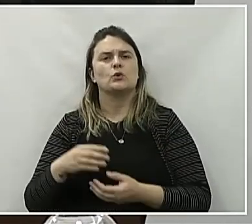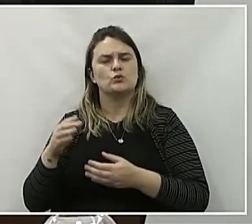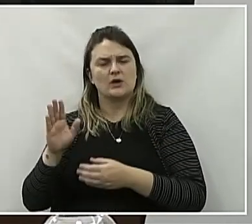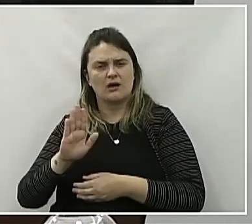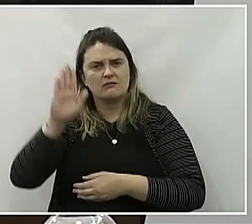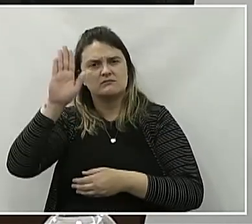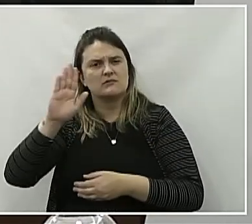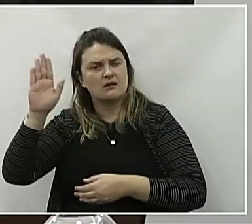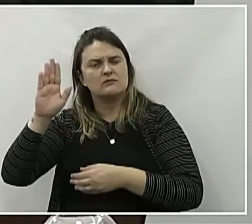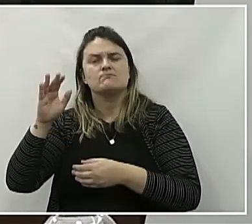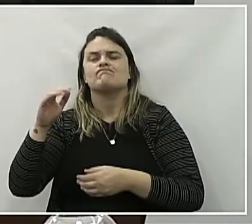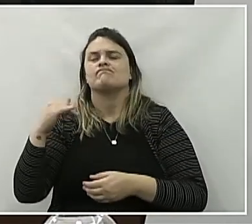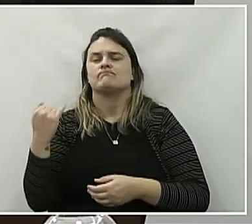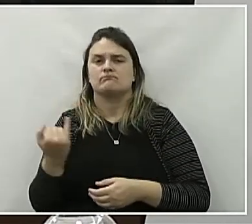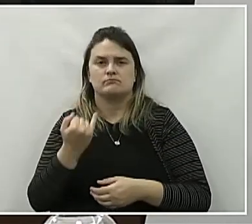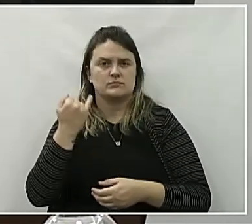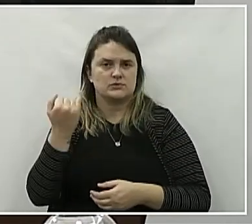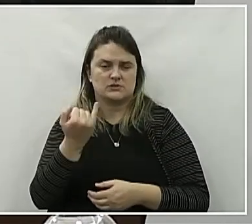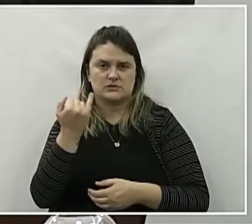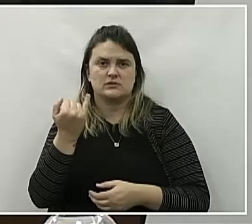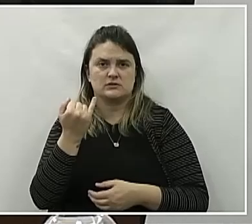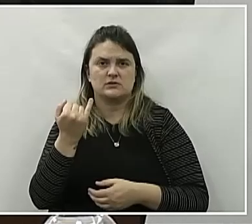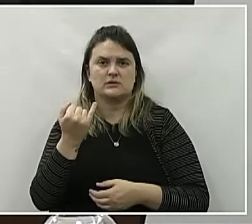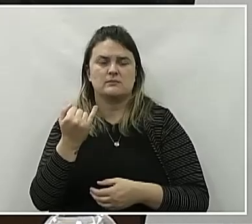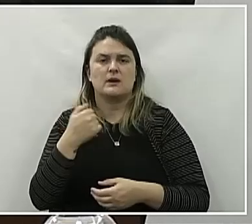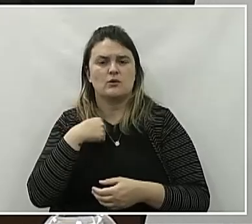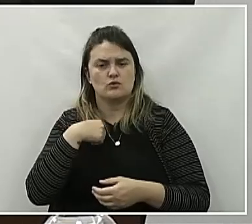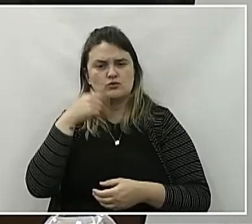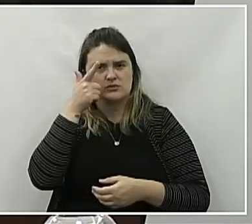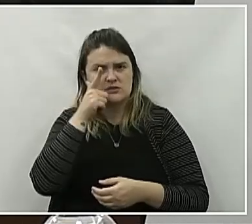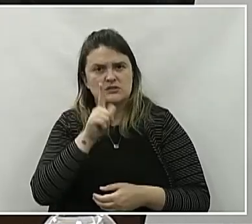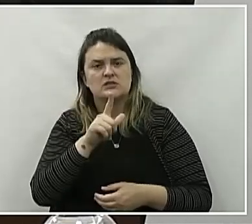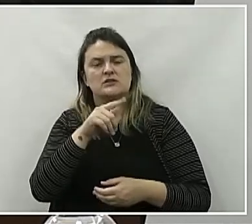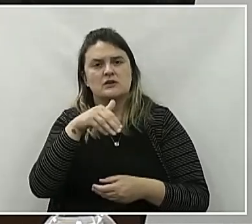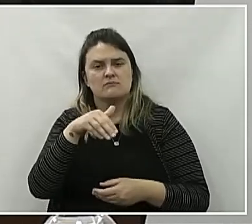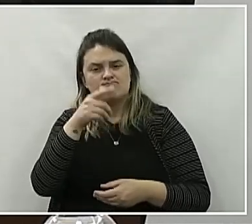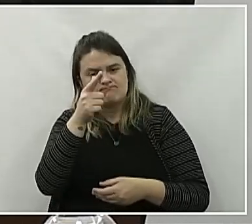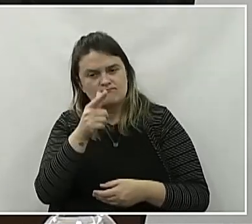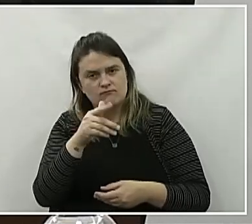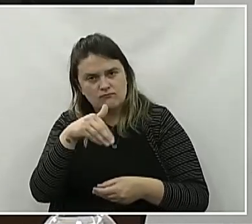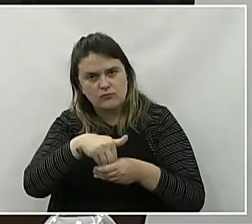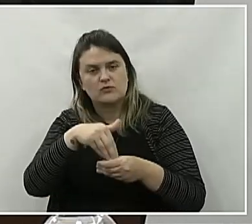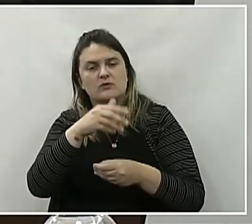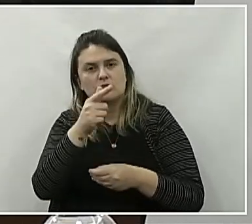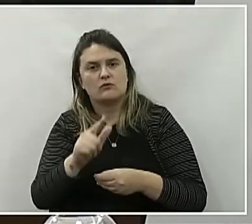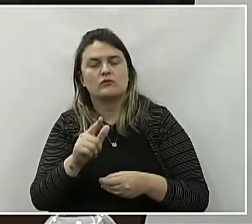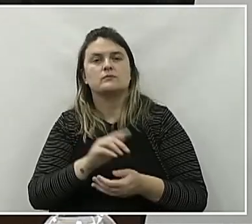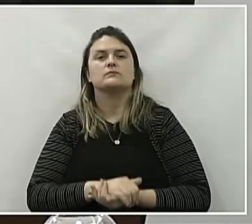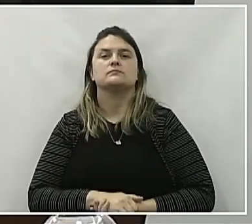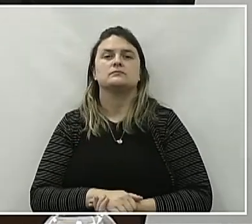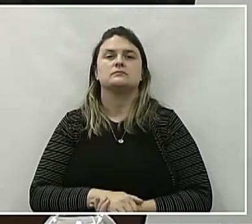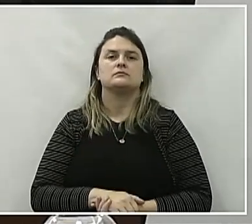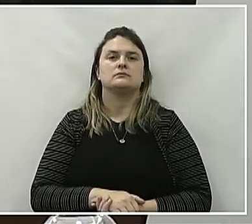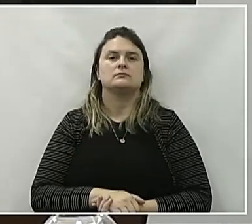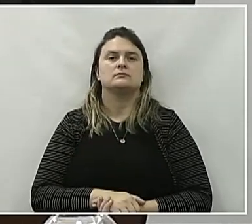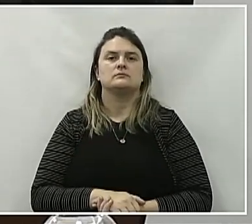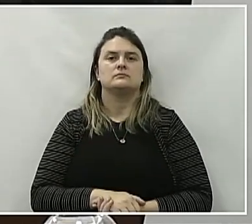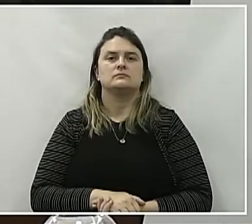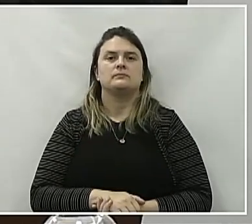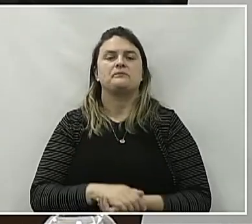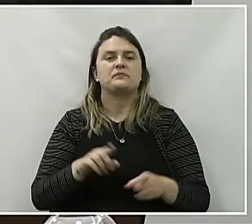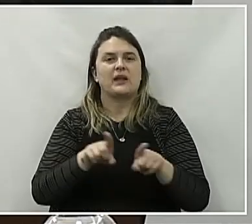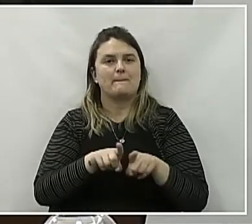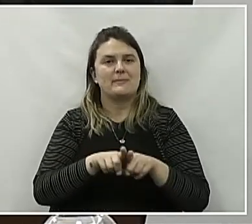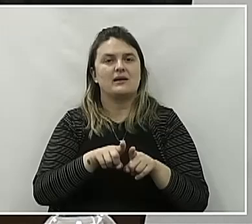para a minha reeleição, para a eleição da Cleonice